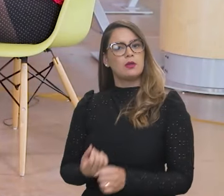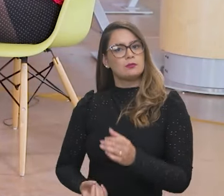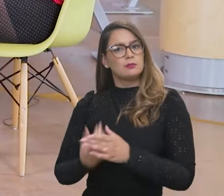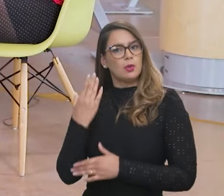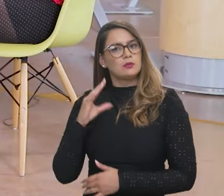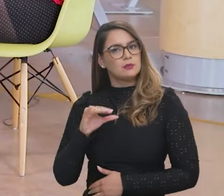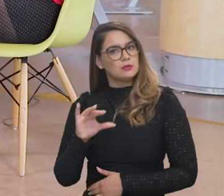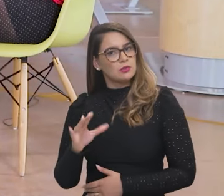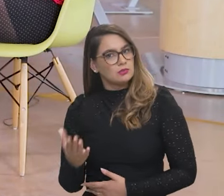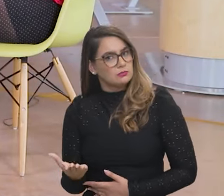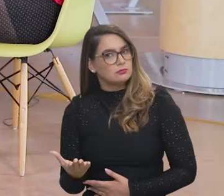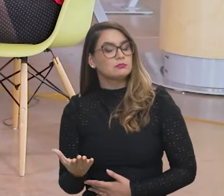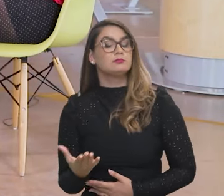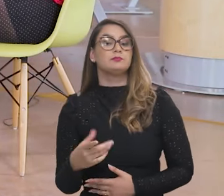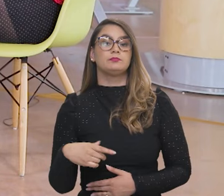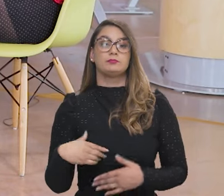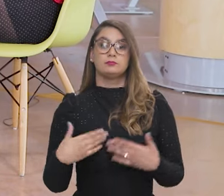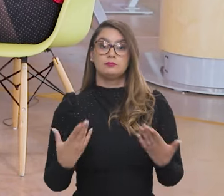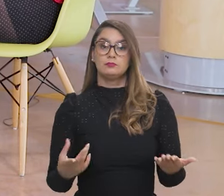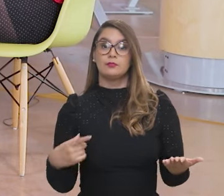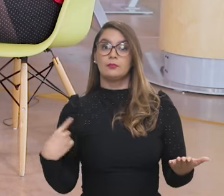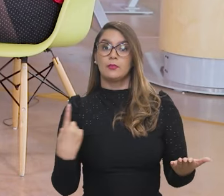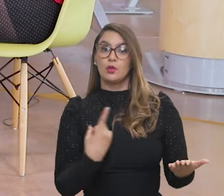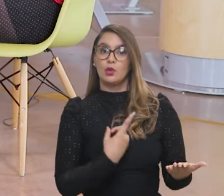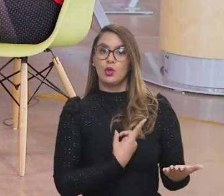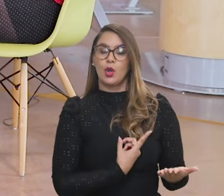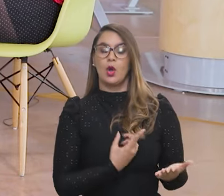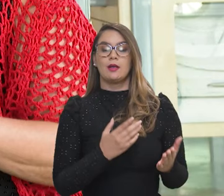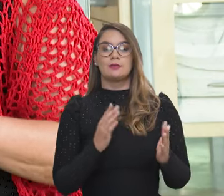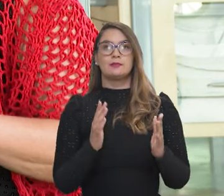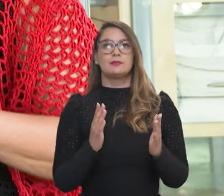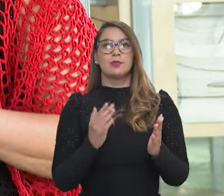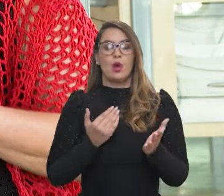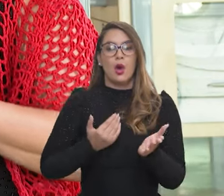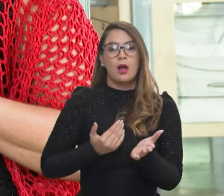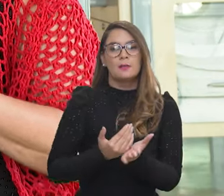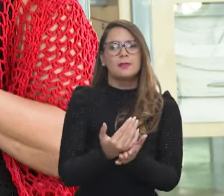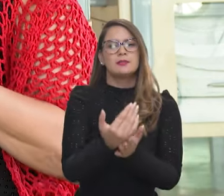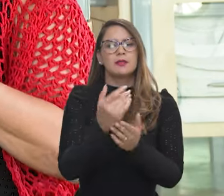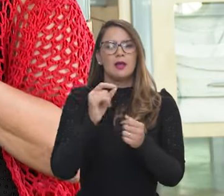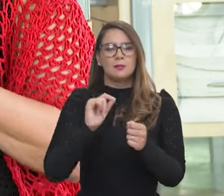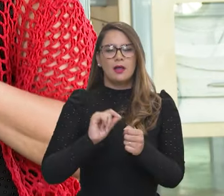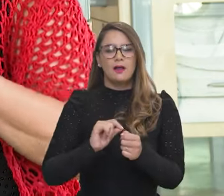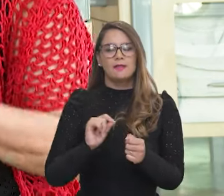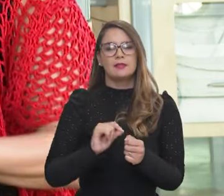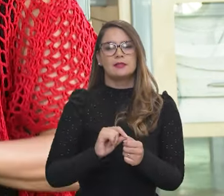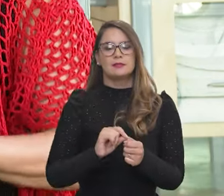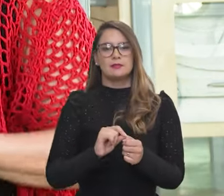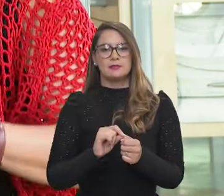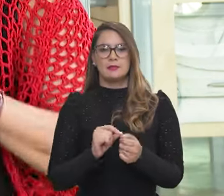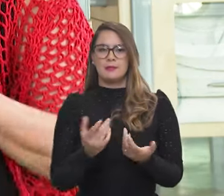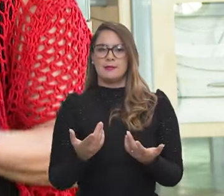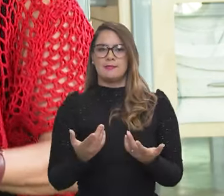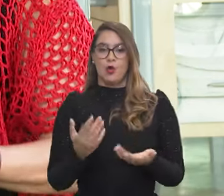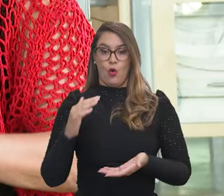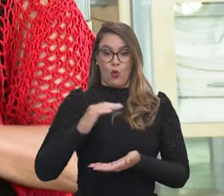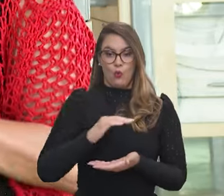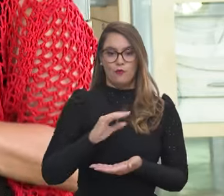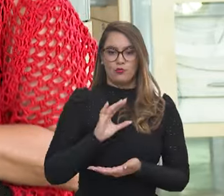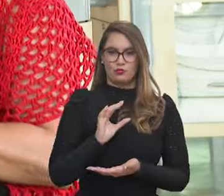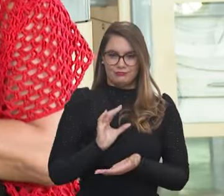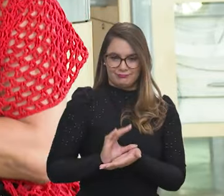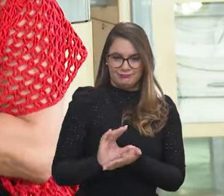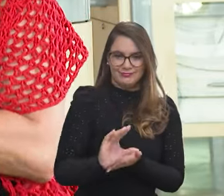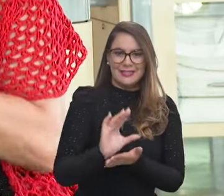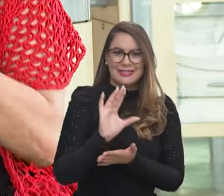capacidade de produção científica. Então, nós passamos a fazer um aporte, né? Recompomos o Fundo